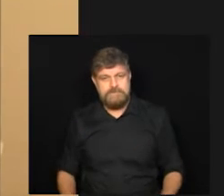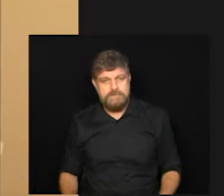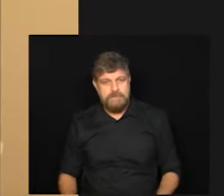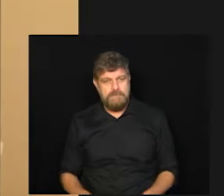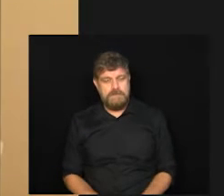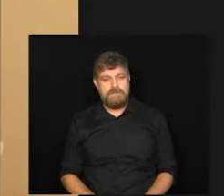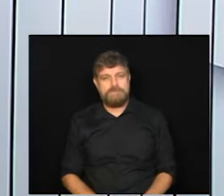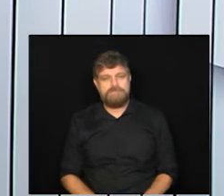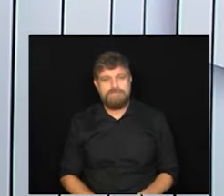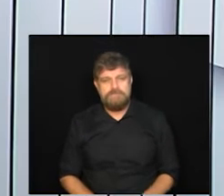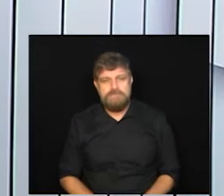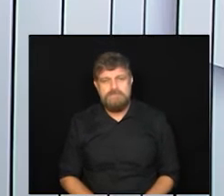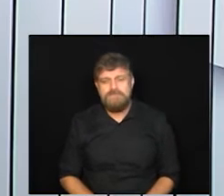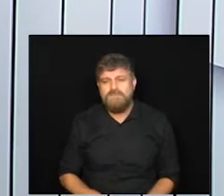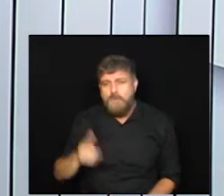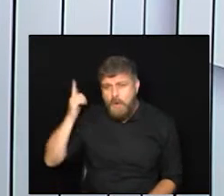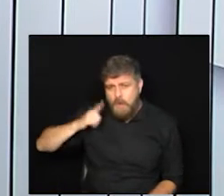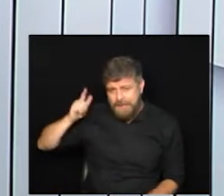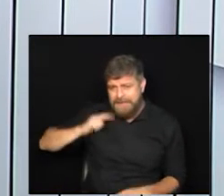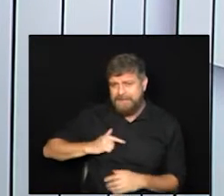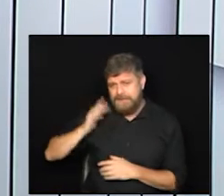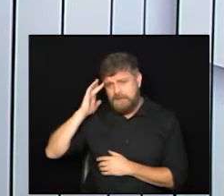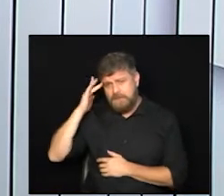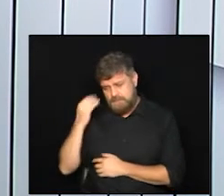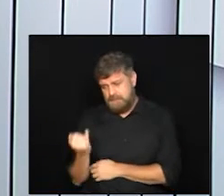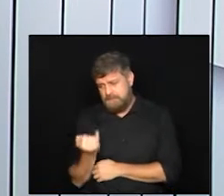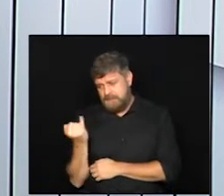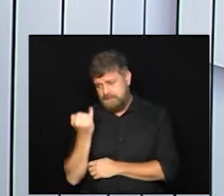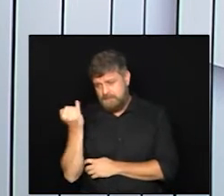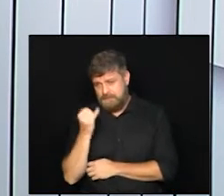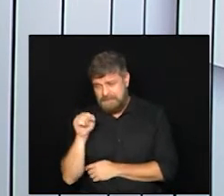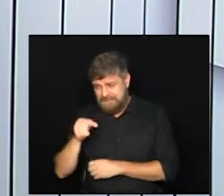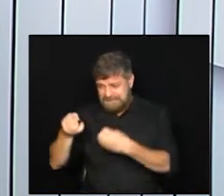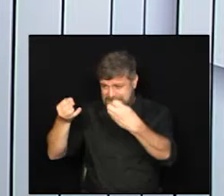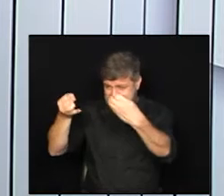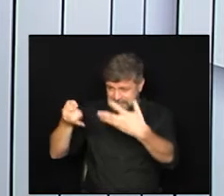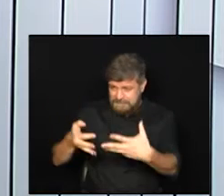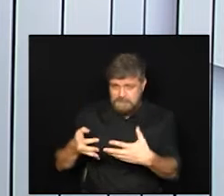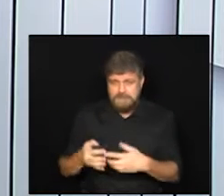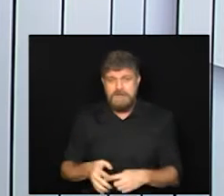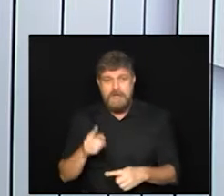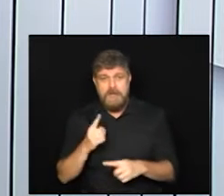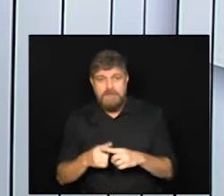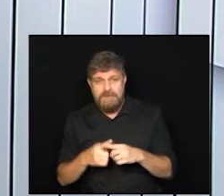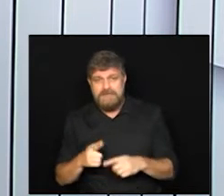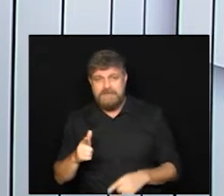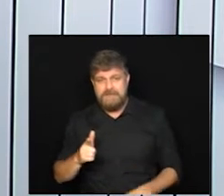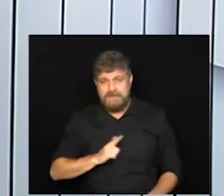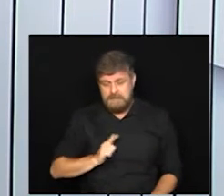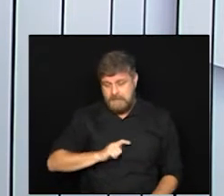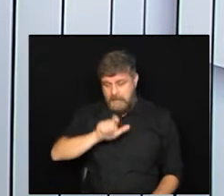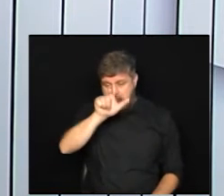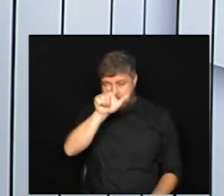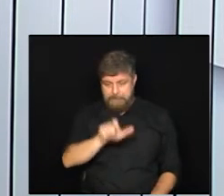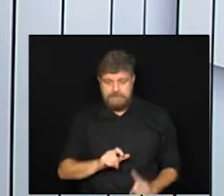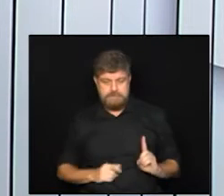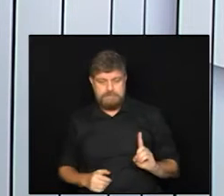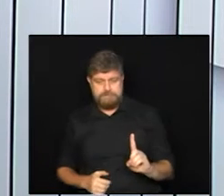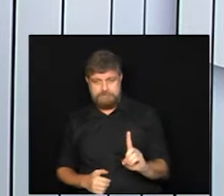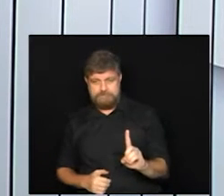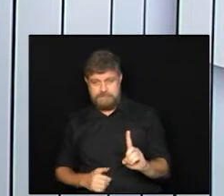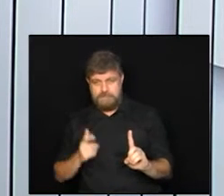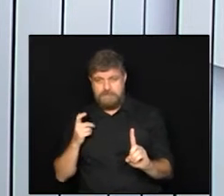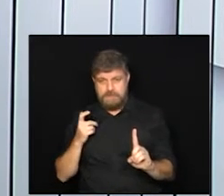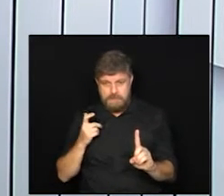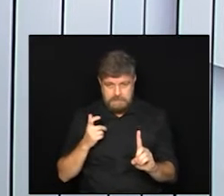tá Lorena eu acho importante também a sua explicação porque mesmo que a pessoa ela tenha